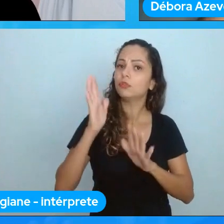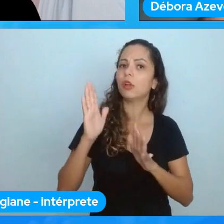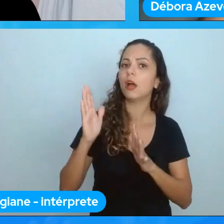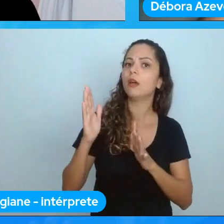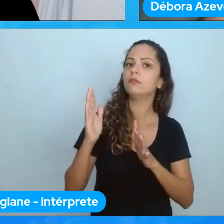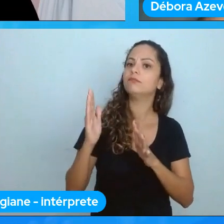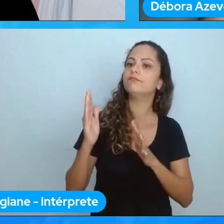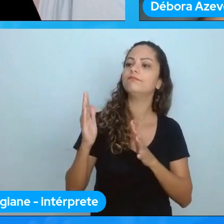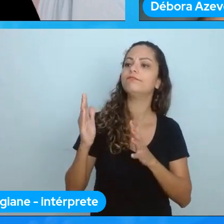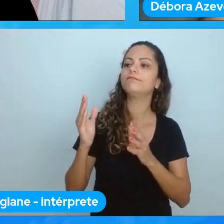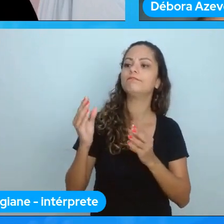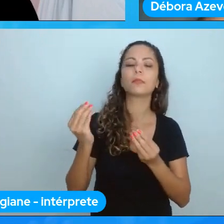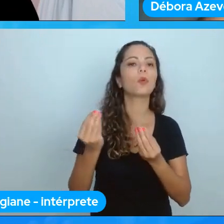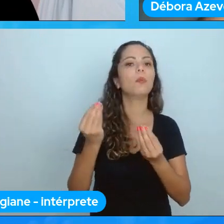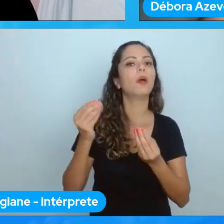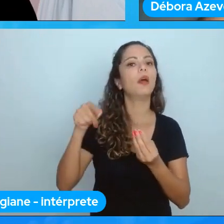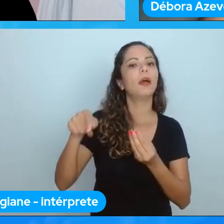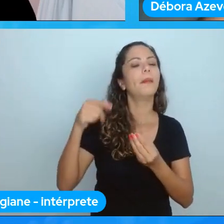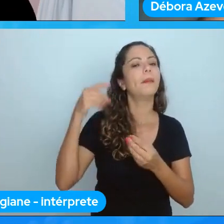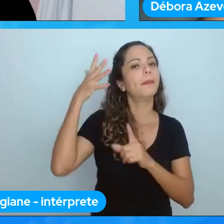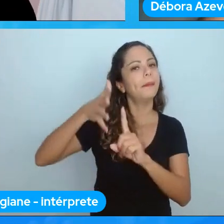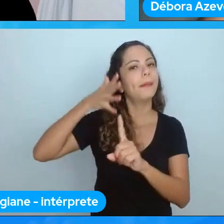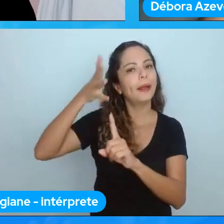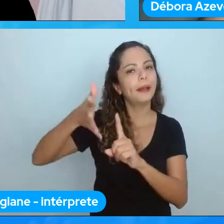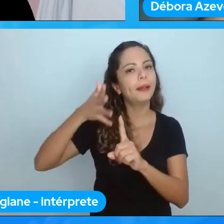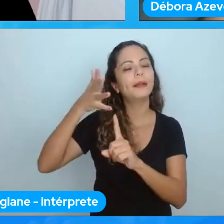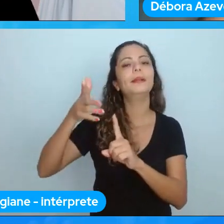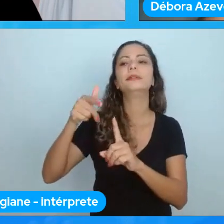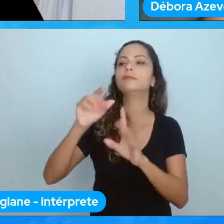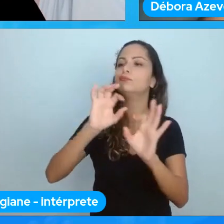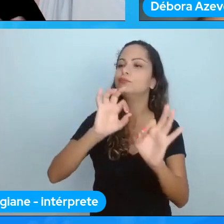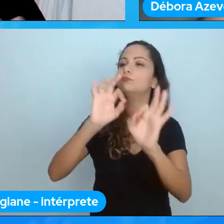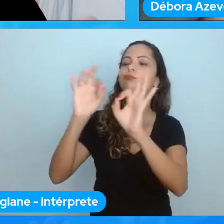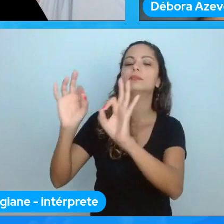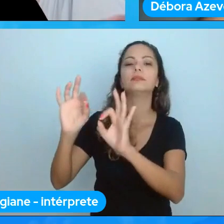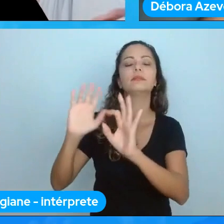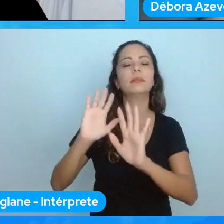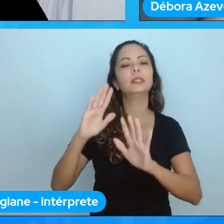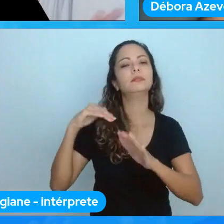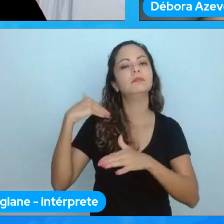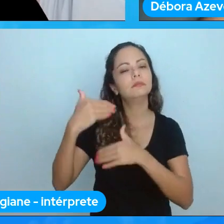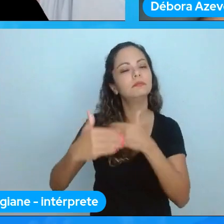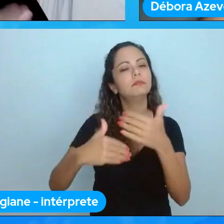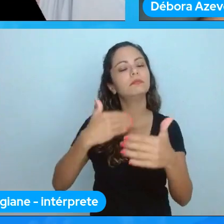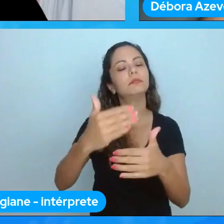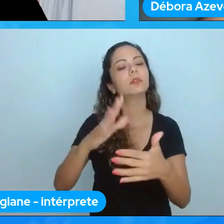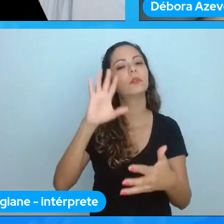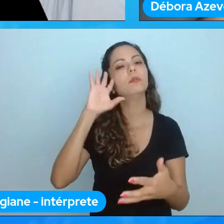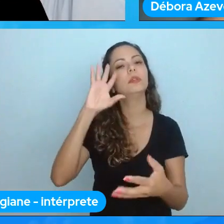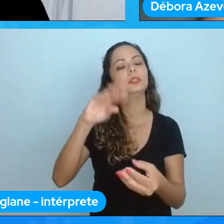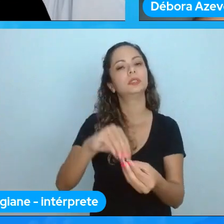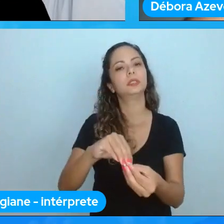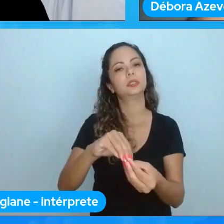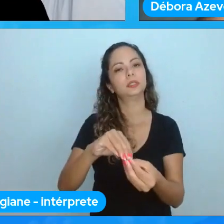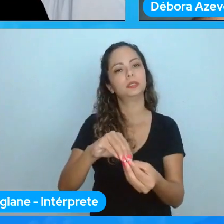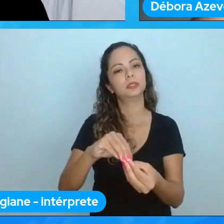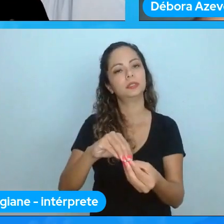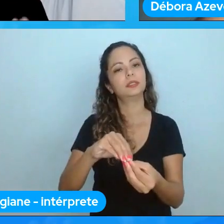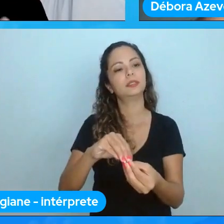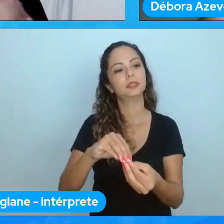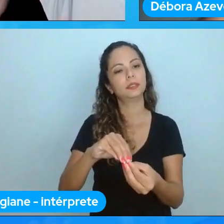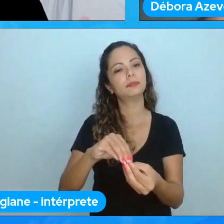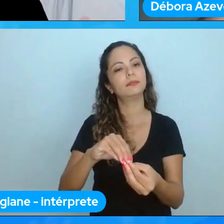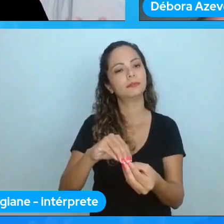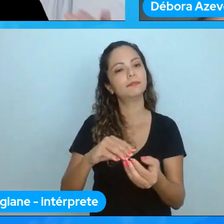pessoalmente com o tempo eu acho que eu consegui eu consegui entender mais algumas coisas quando eu fui ler coisas é